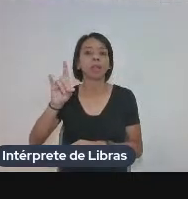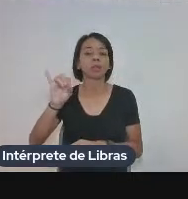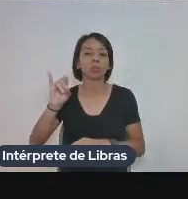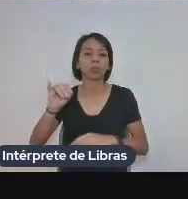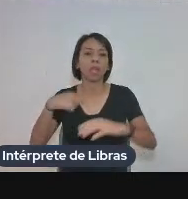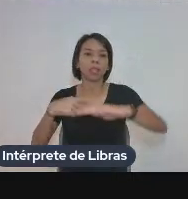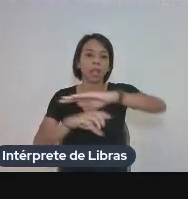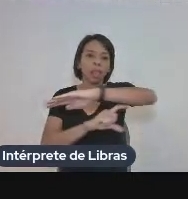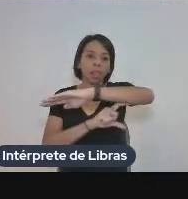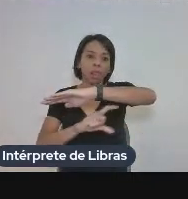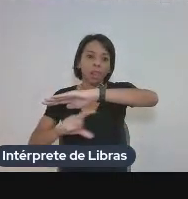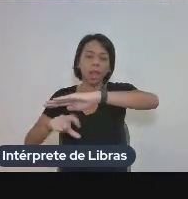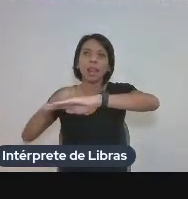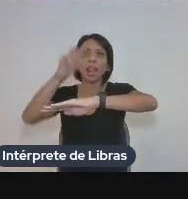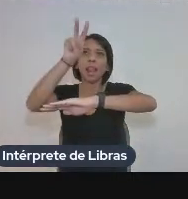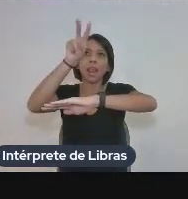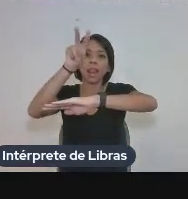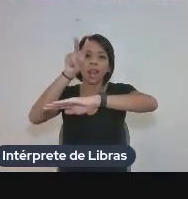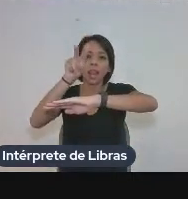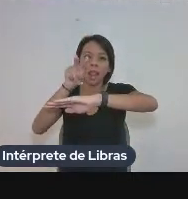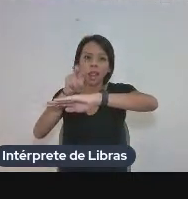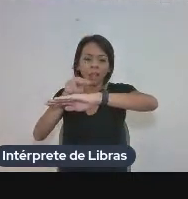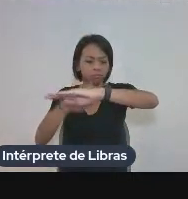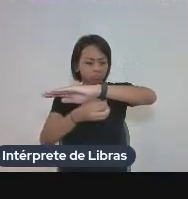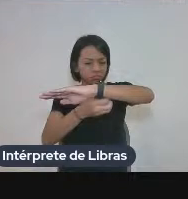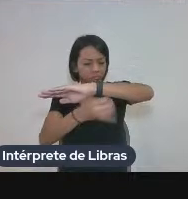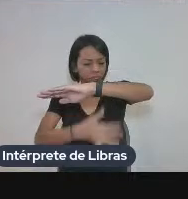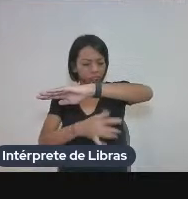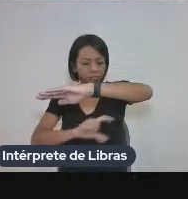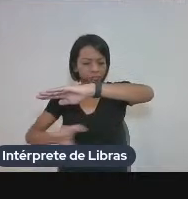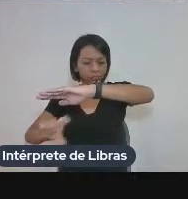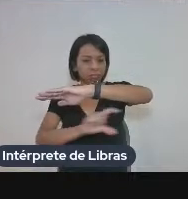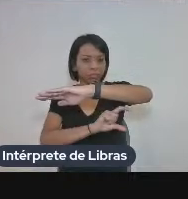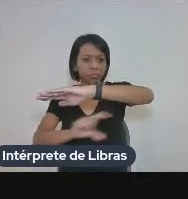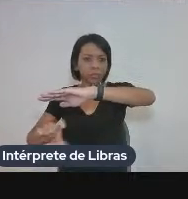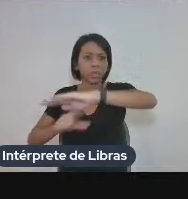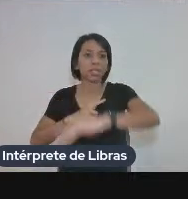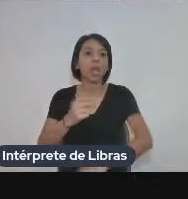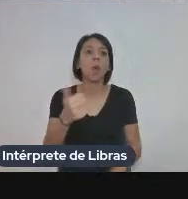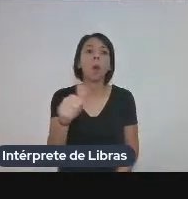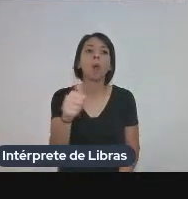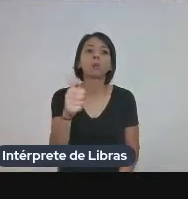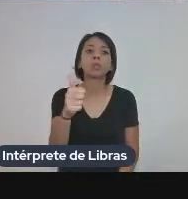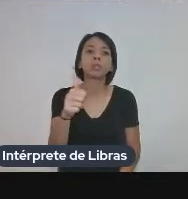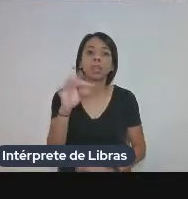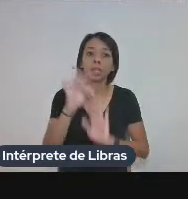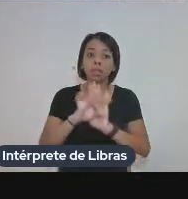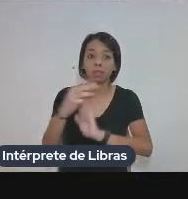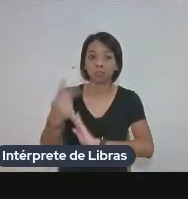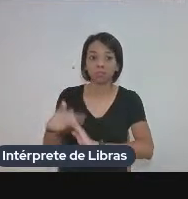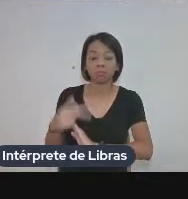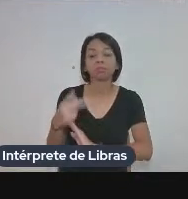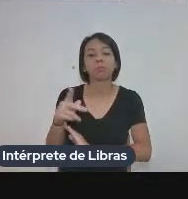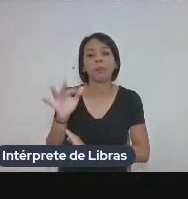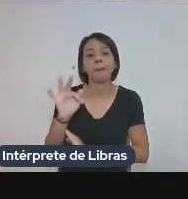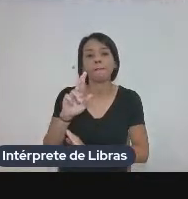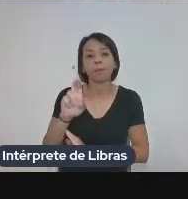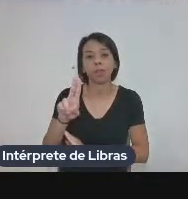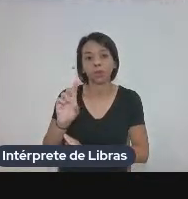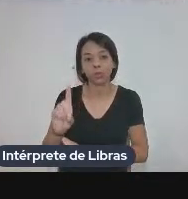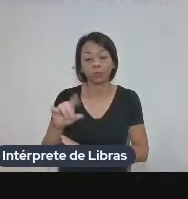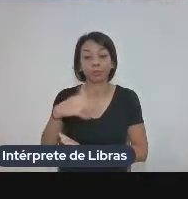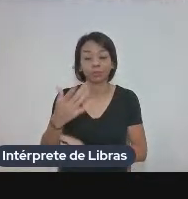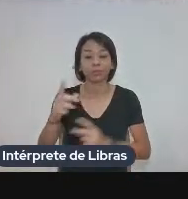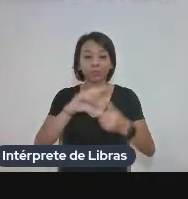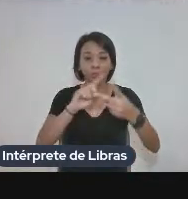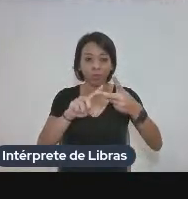rodapé da página você está olhando o texto que tem a nota ali e são apenas 11 notas durante esse texto do Freud na editora